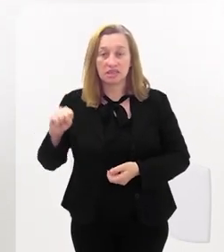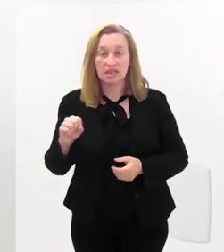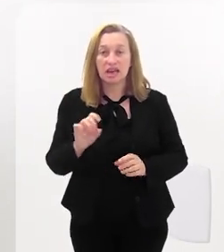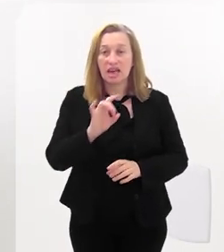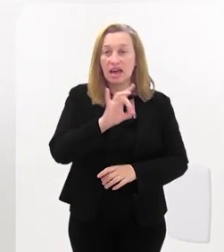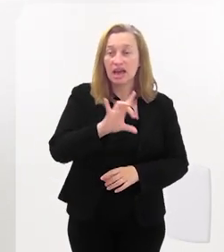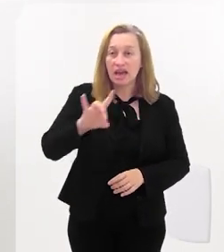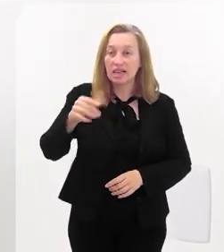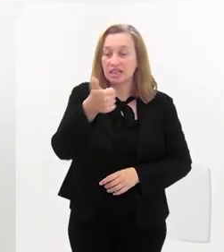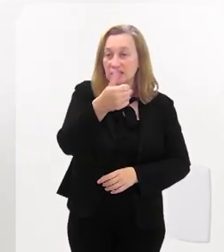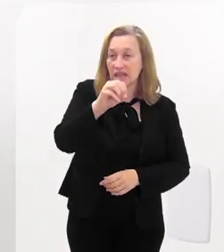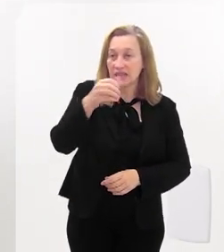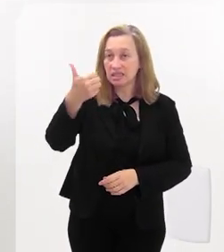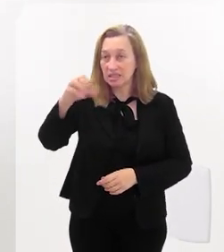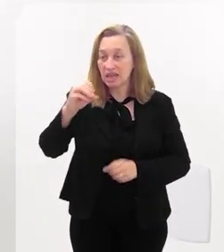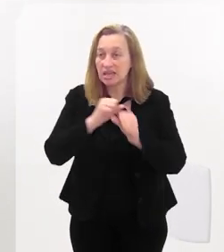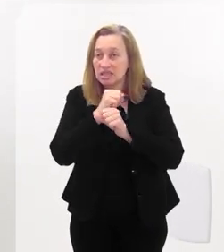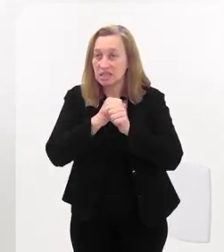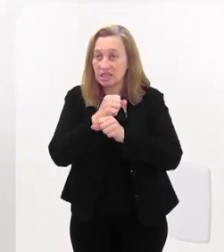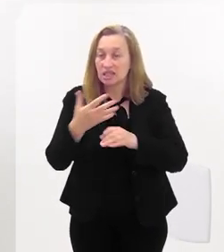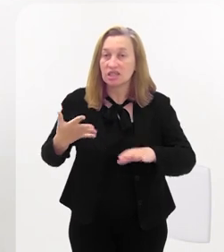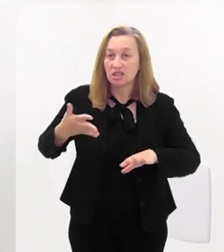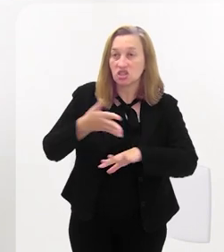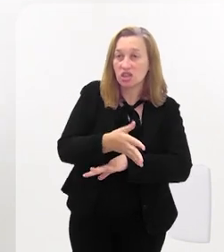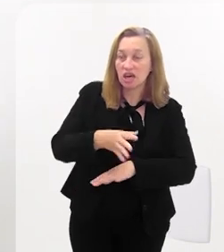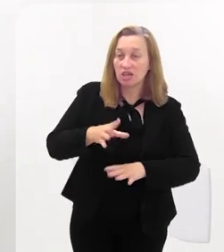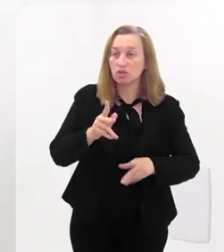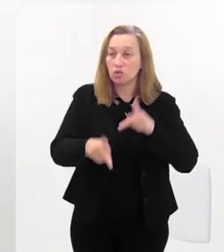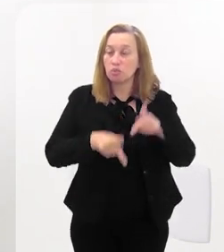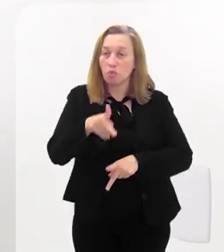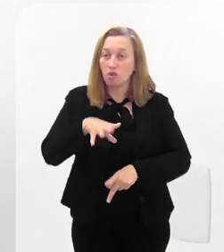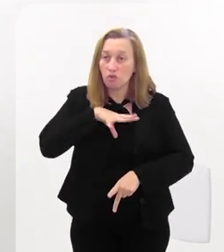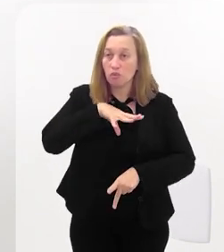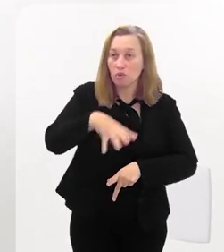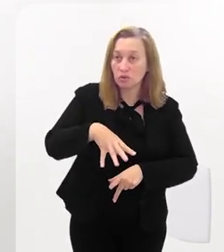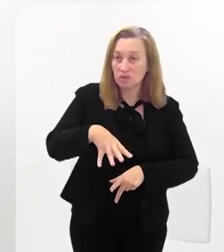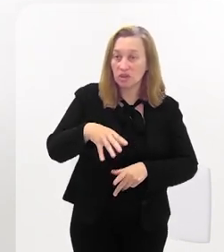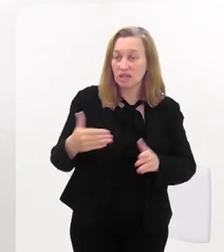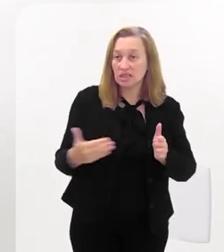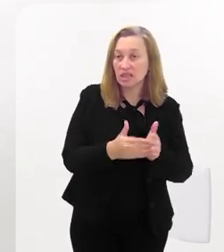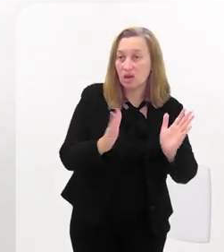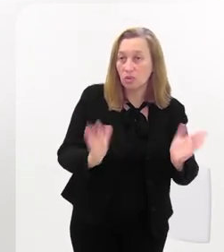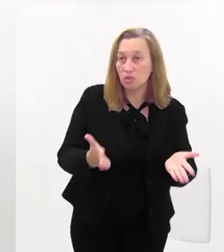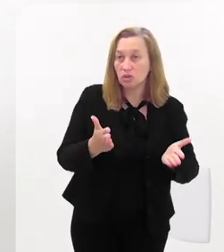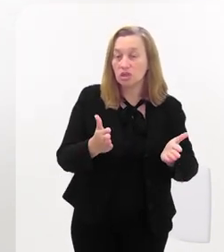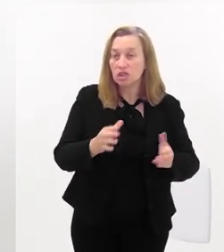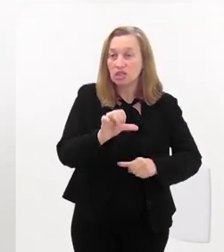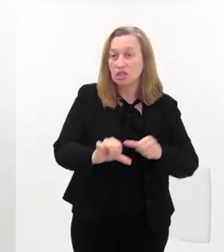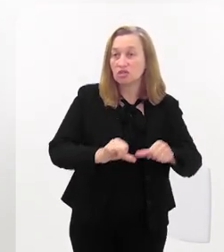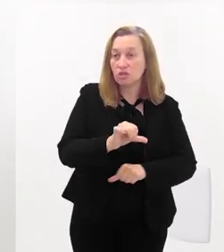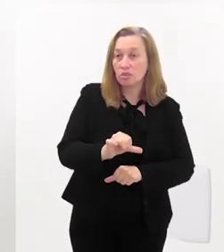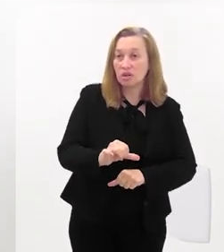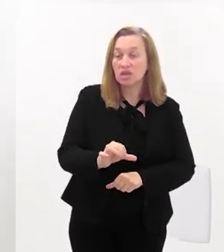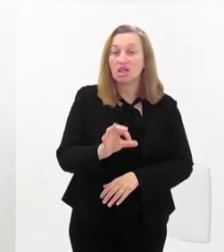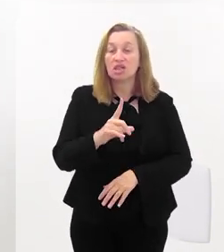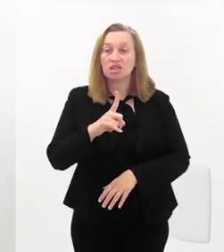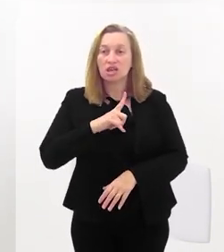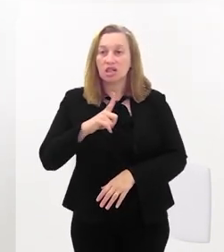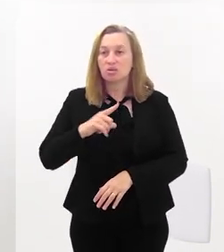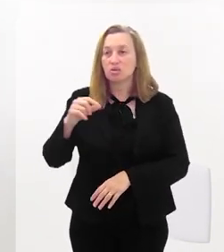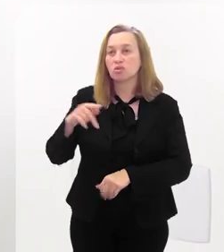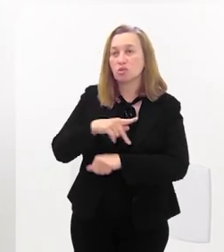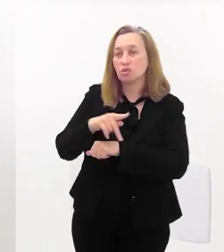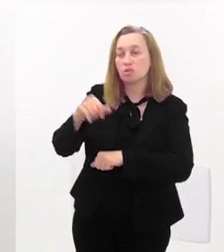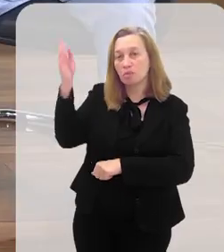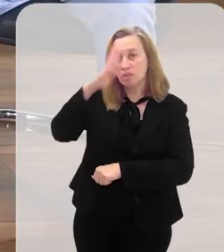cada dez anos, desde a chegada dos portugueses até os dias de hoje, nós transformássemos em um para personificar, nós teríamos exatamente o